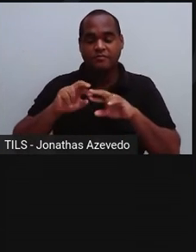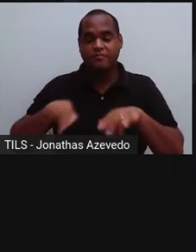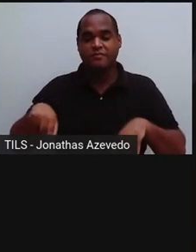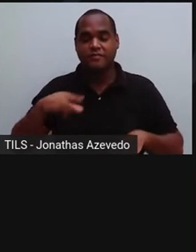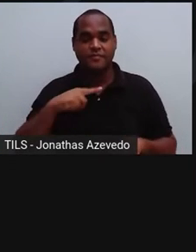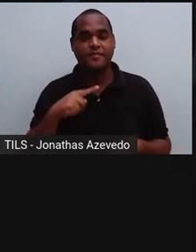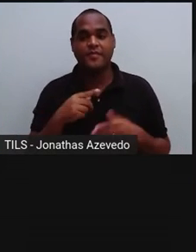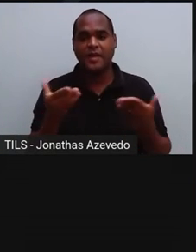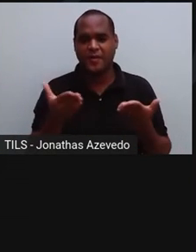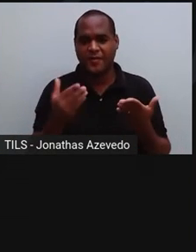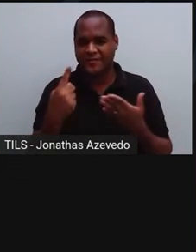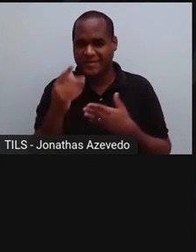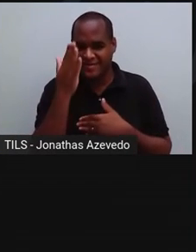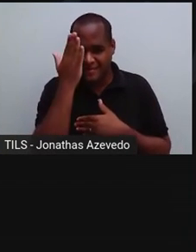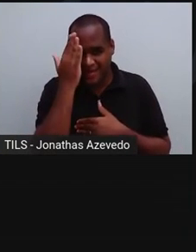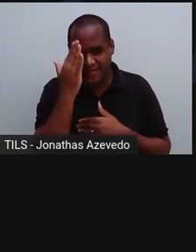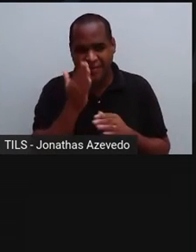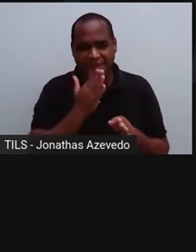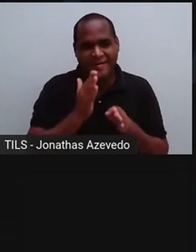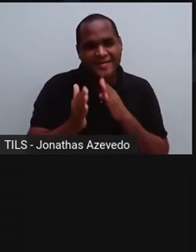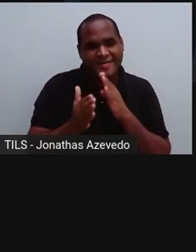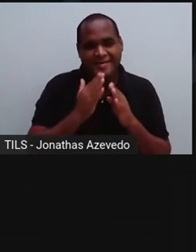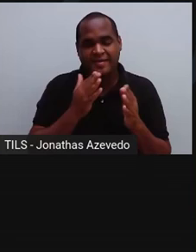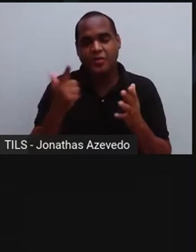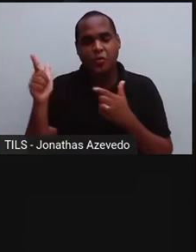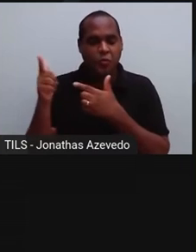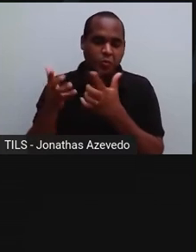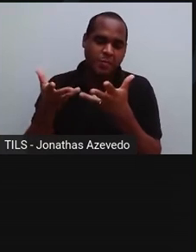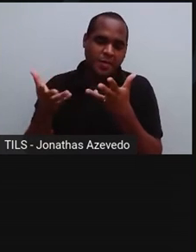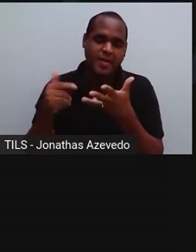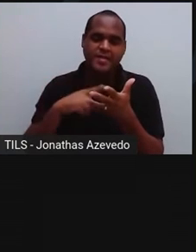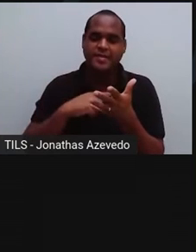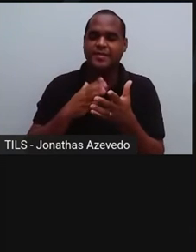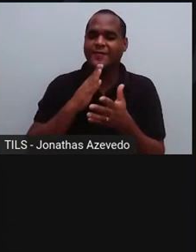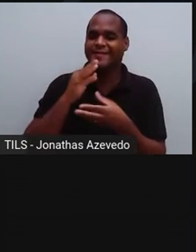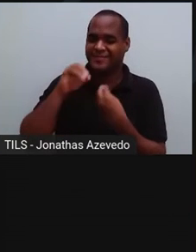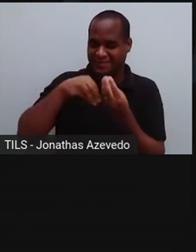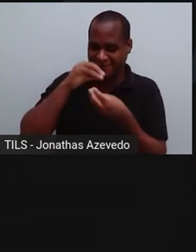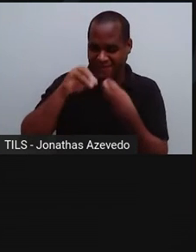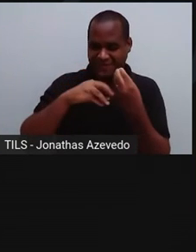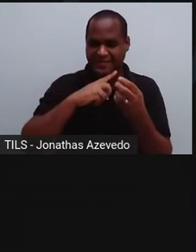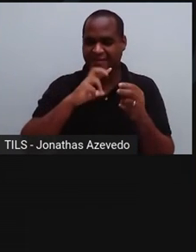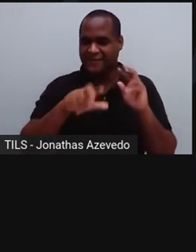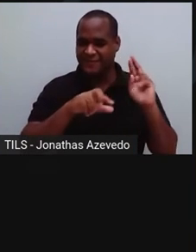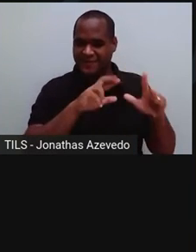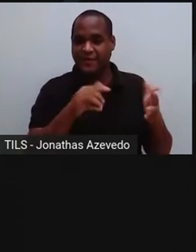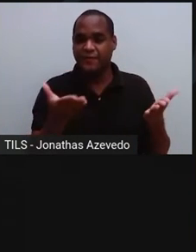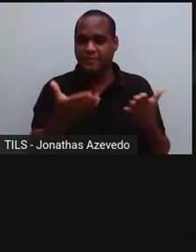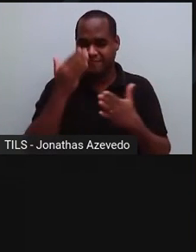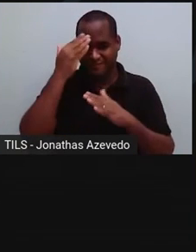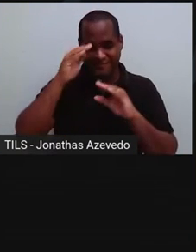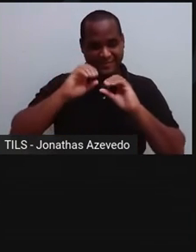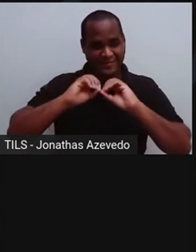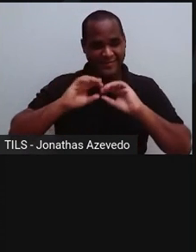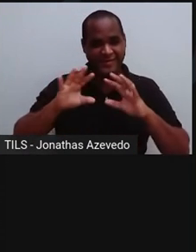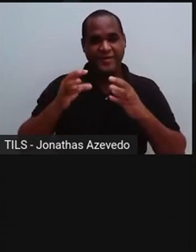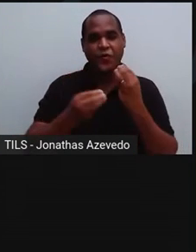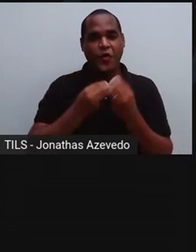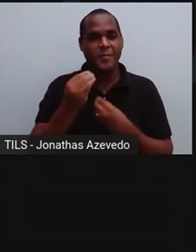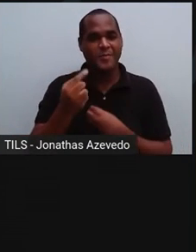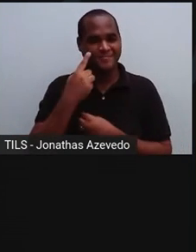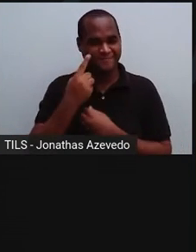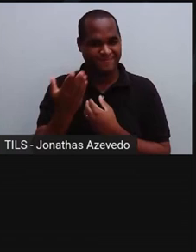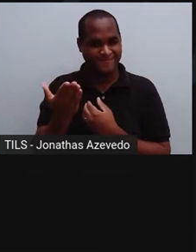Agora que você já conhece alguns métodos de separação de misturas heterogêneas, vamos entender como funcionam as misturas